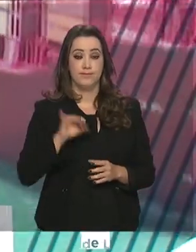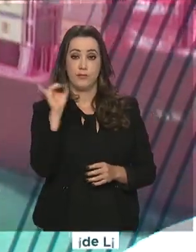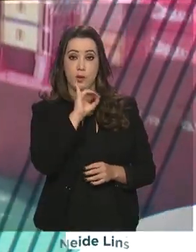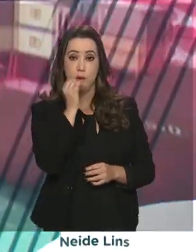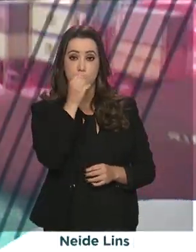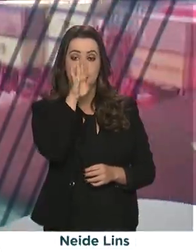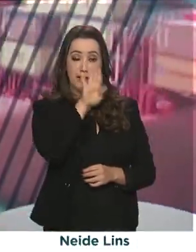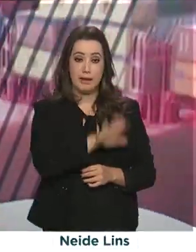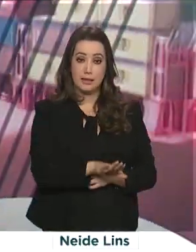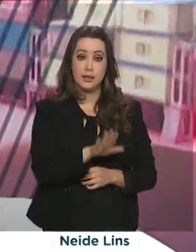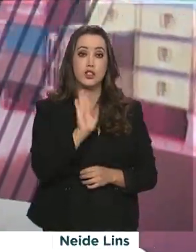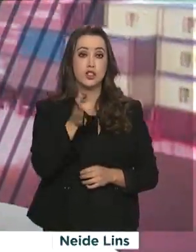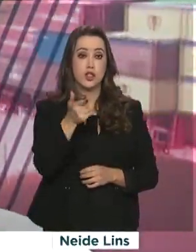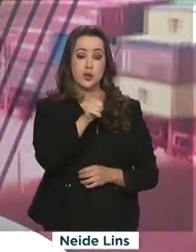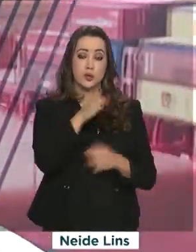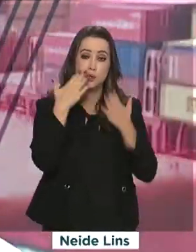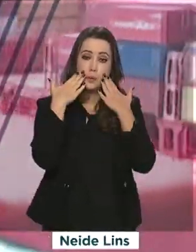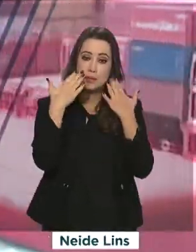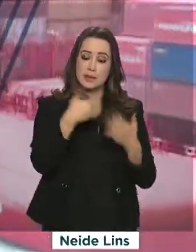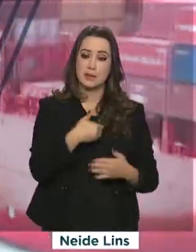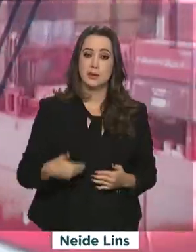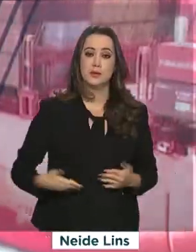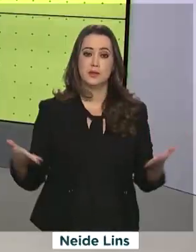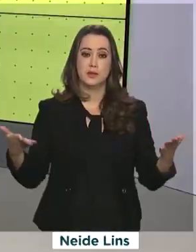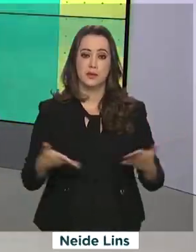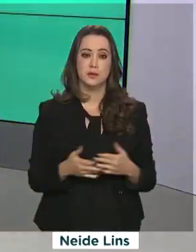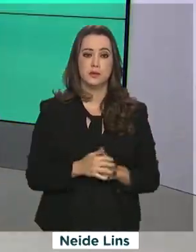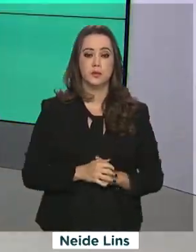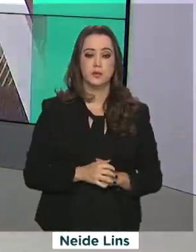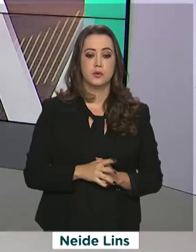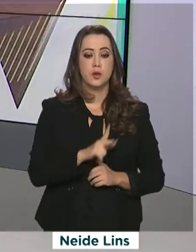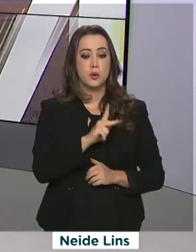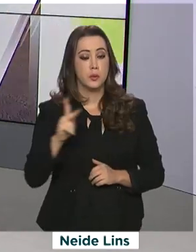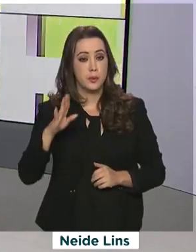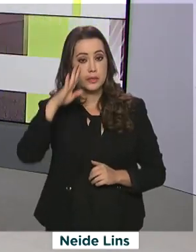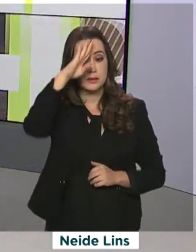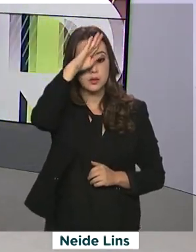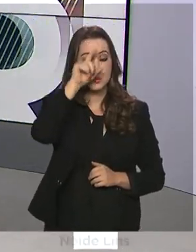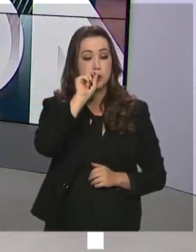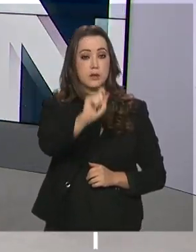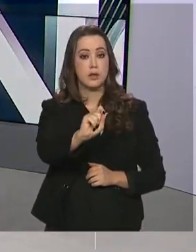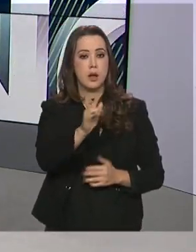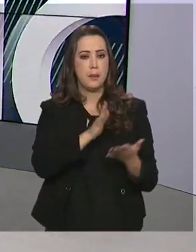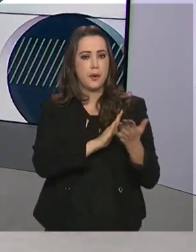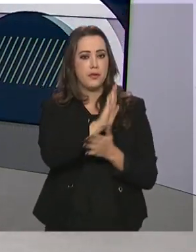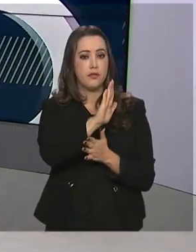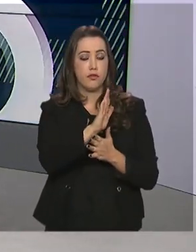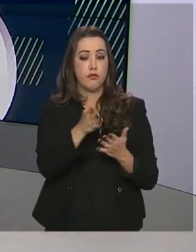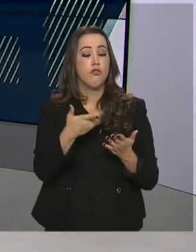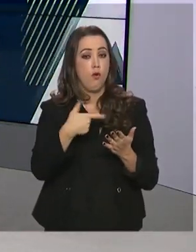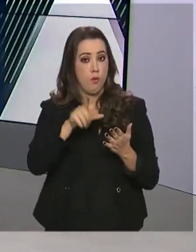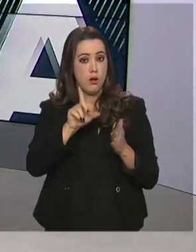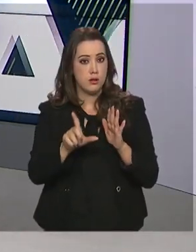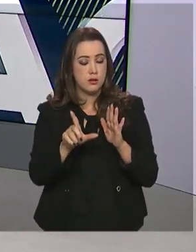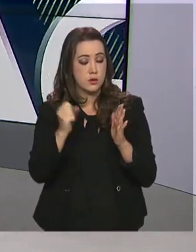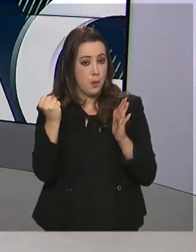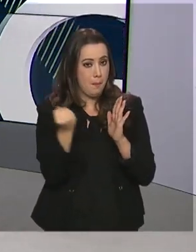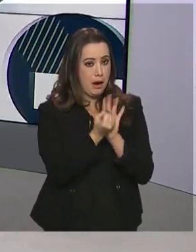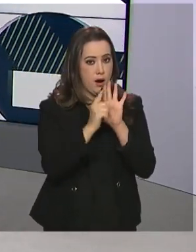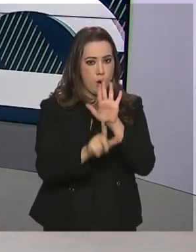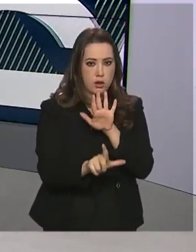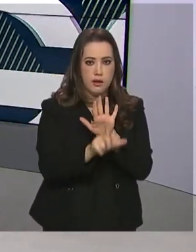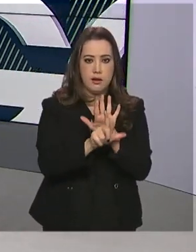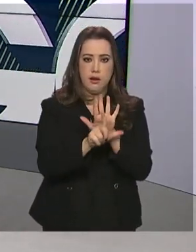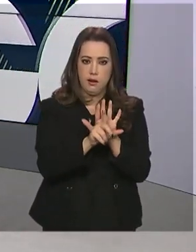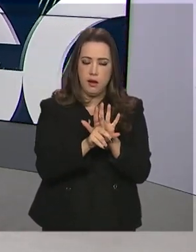Olá, boa tarde, já estamos no ar com o Governo Agora. O presidente Jair Bolsonaro sancionou agora há pouco o marco legal do